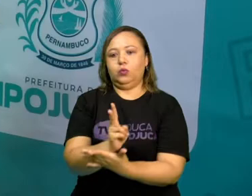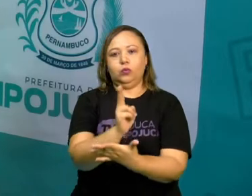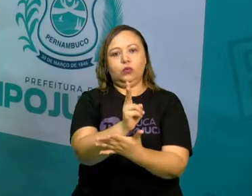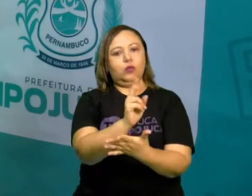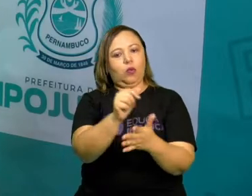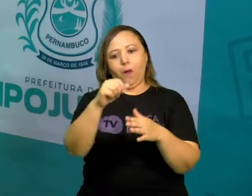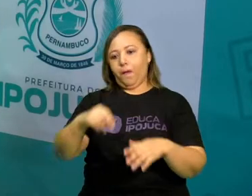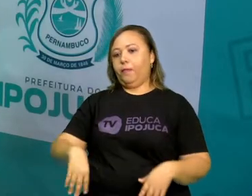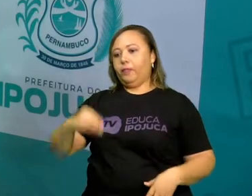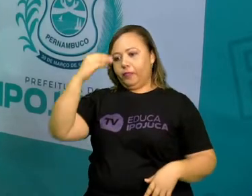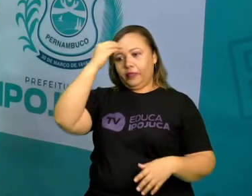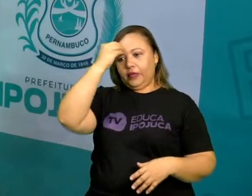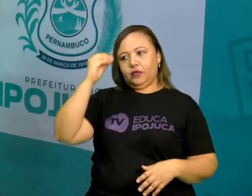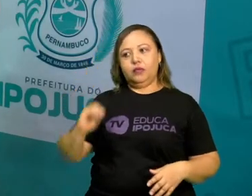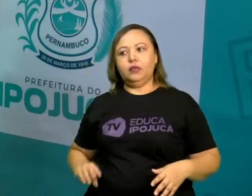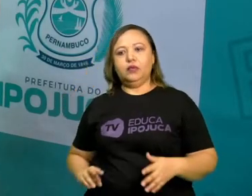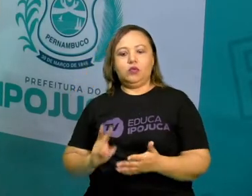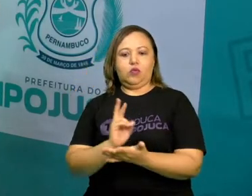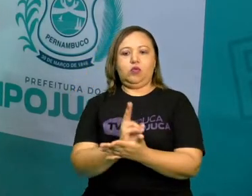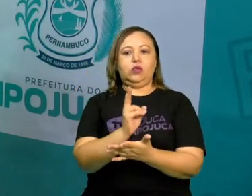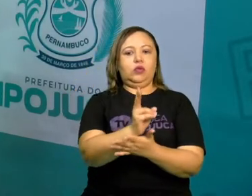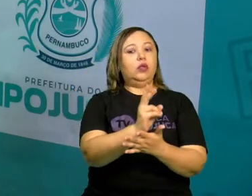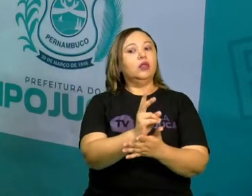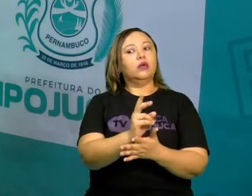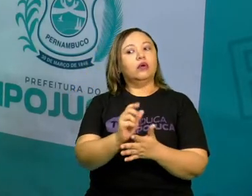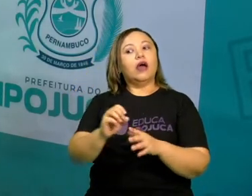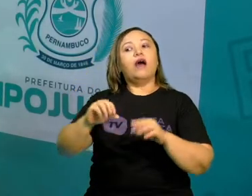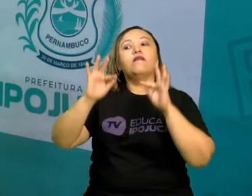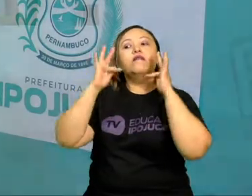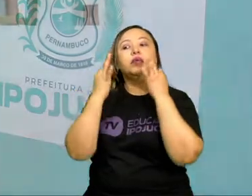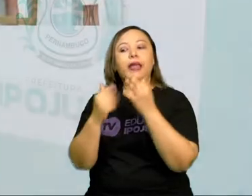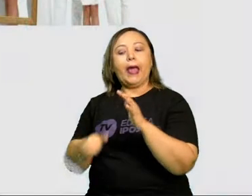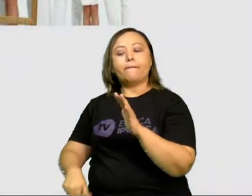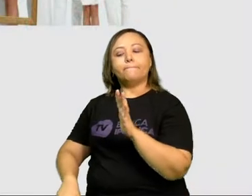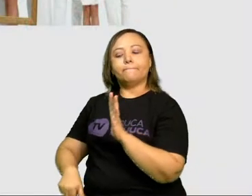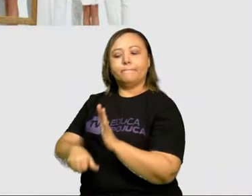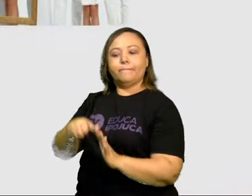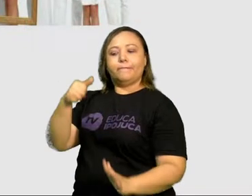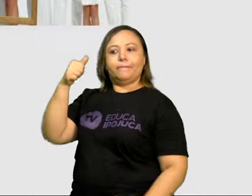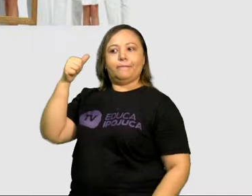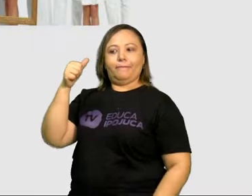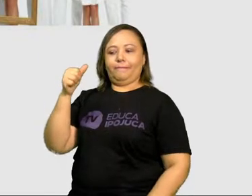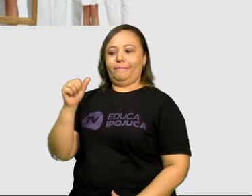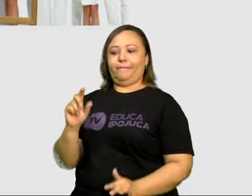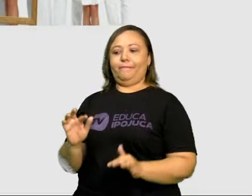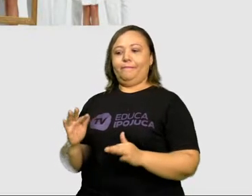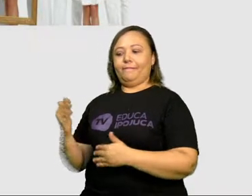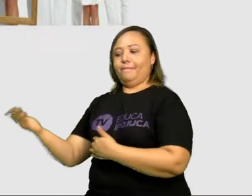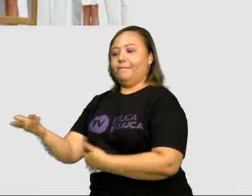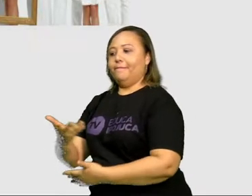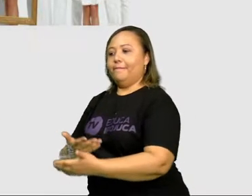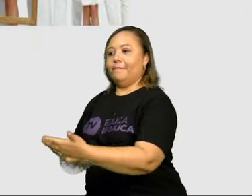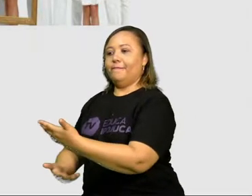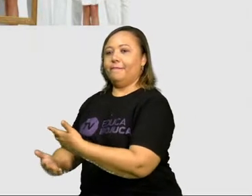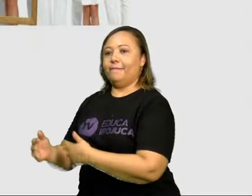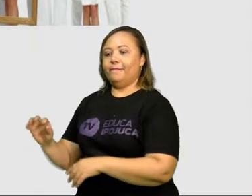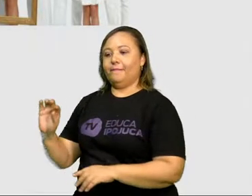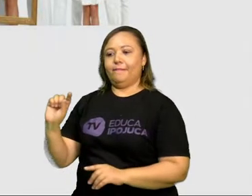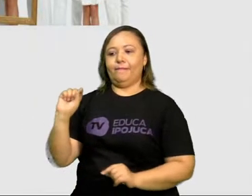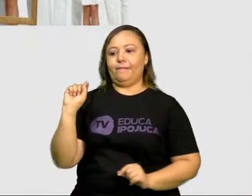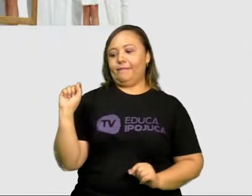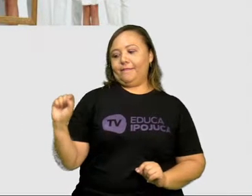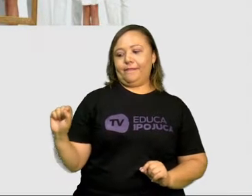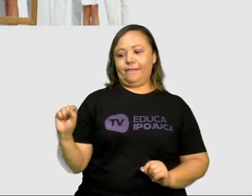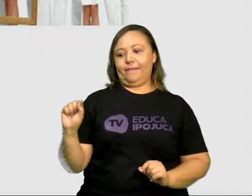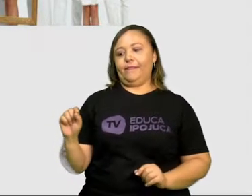ela a primeira forma de socialização dos indivíduos existentes. É no seio da família que